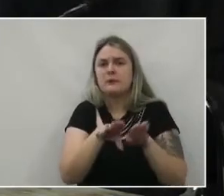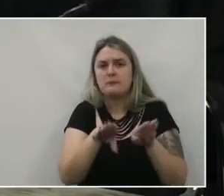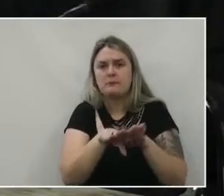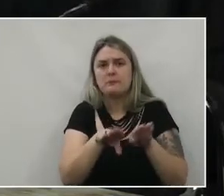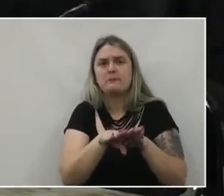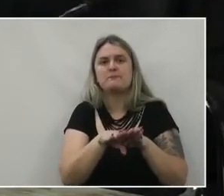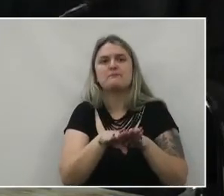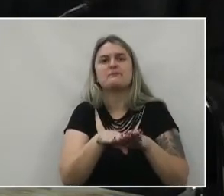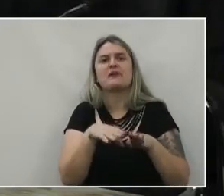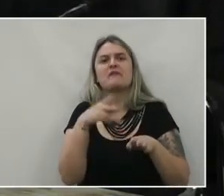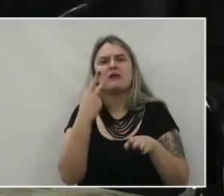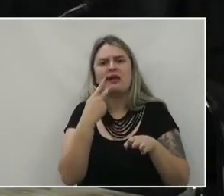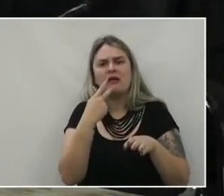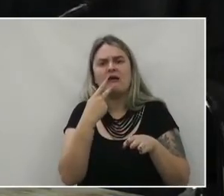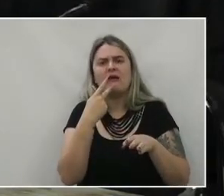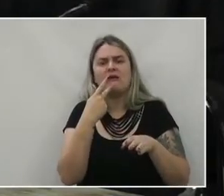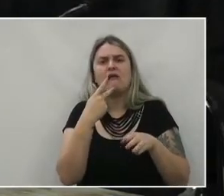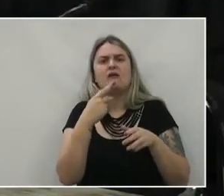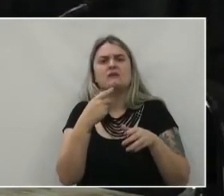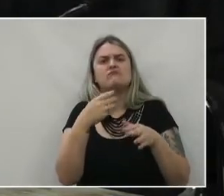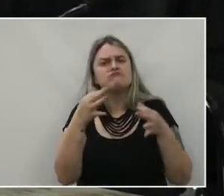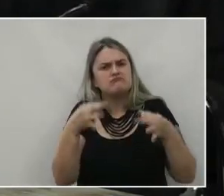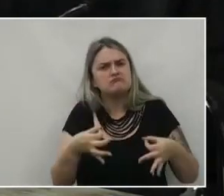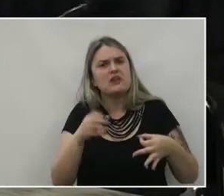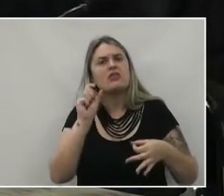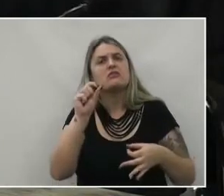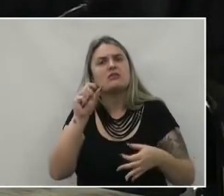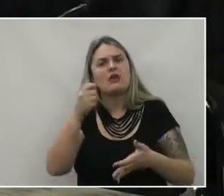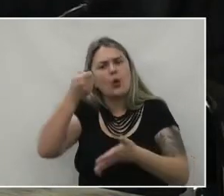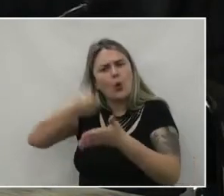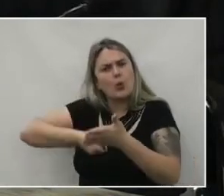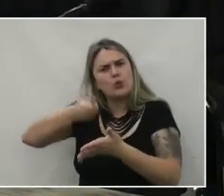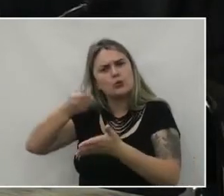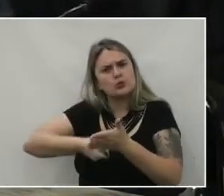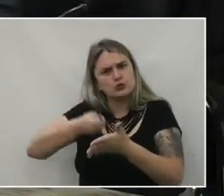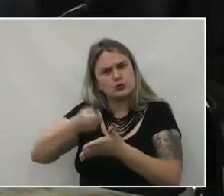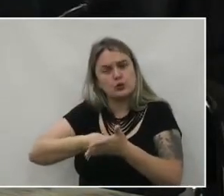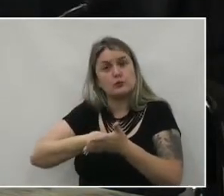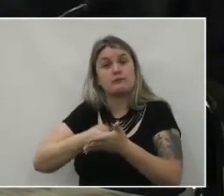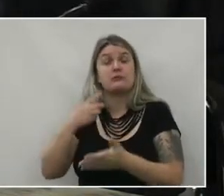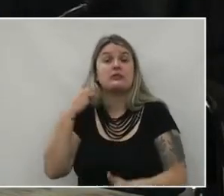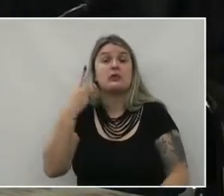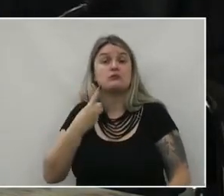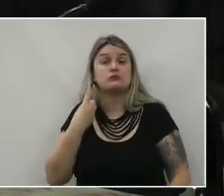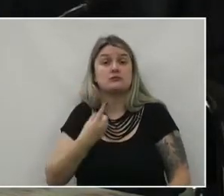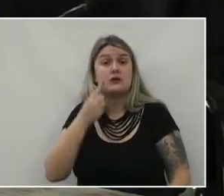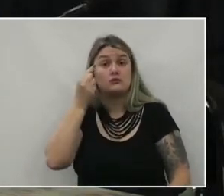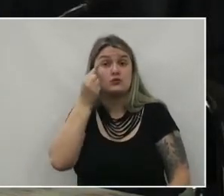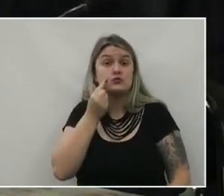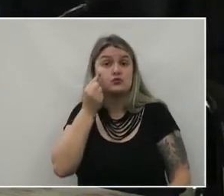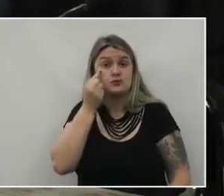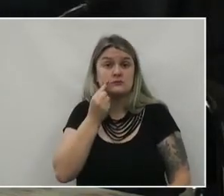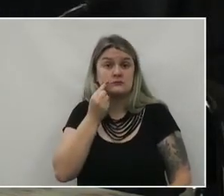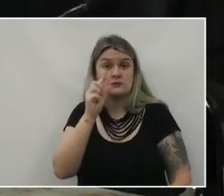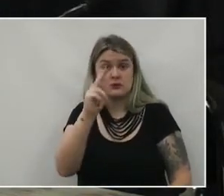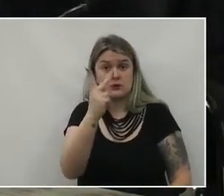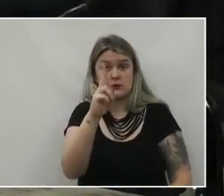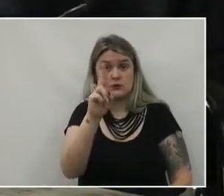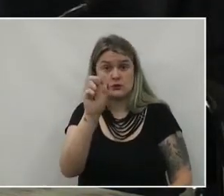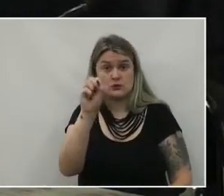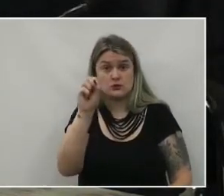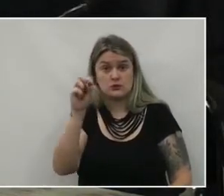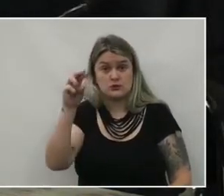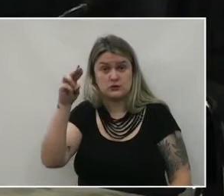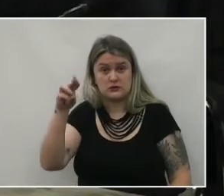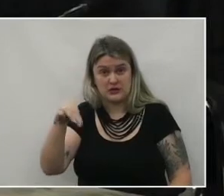que ser justos Com quem lutou por isso Com o deputado Hussein Bacri Que é o líder